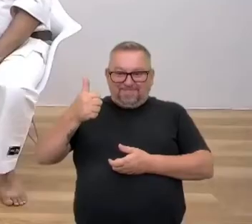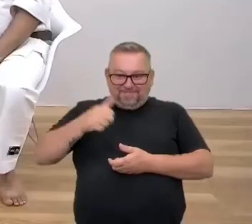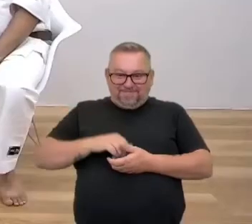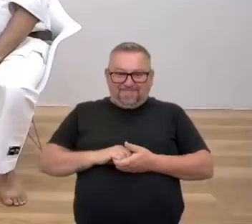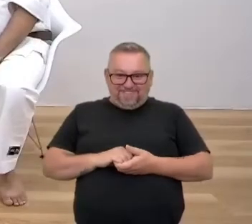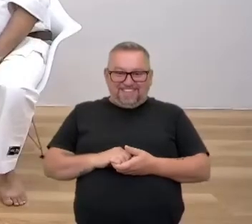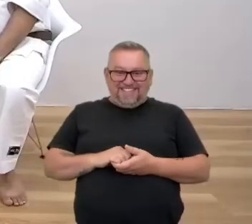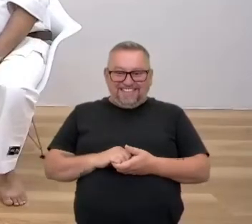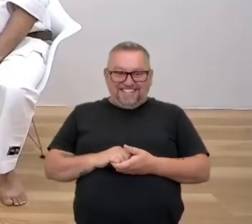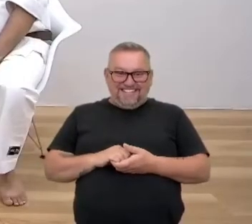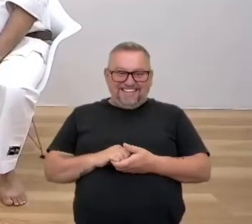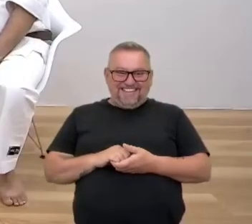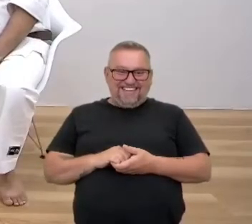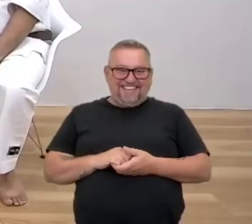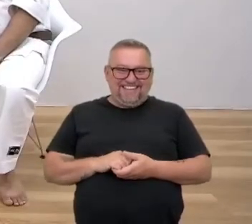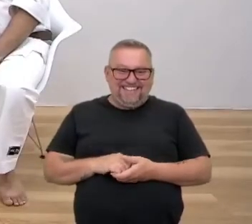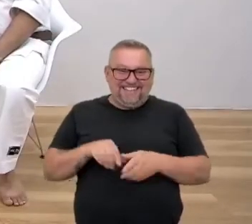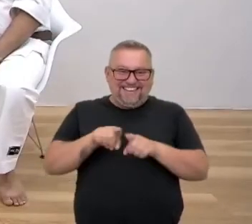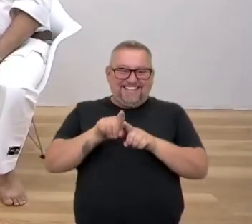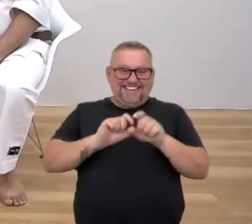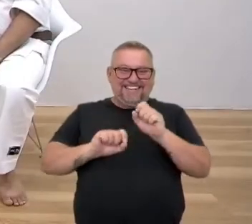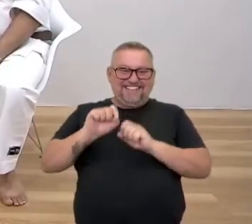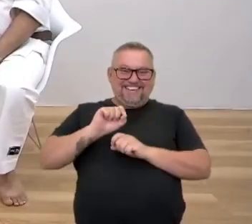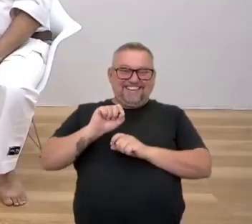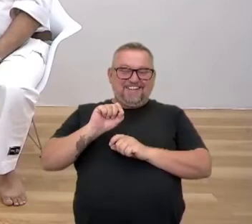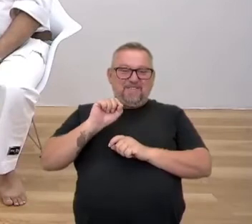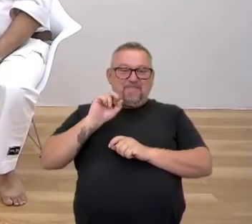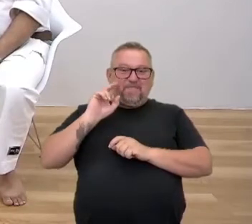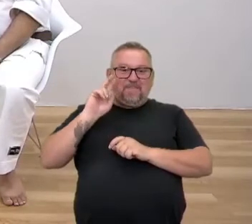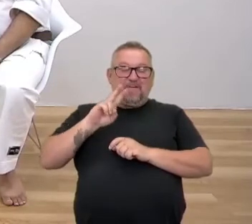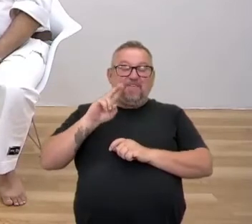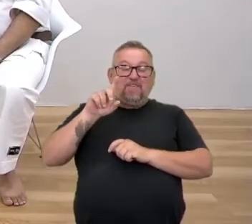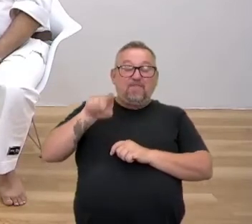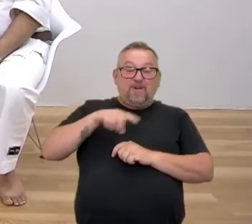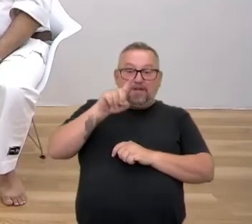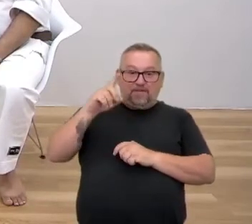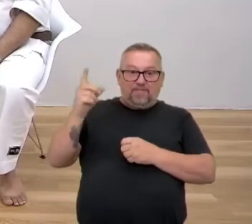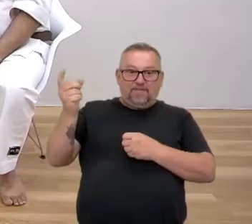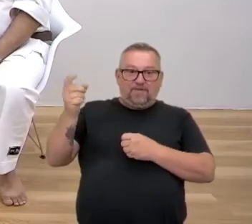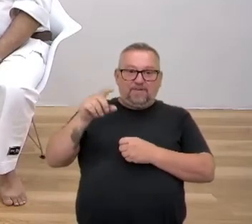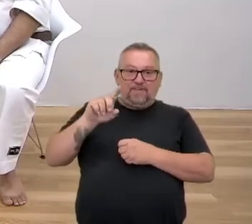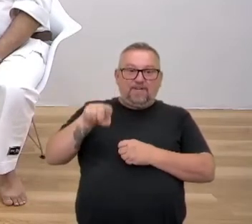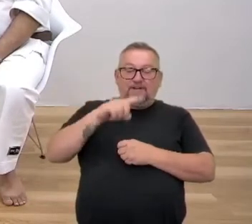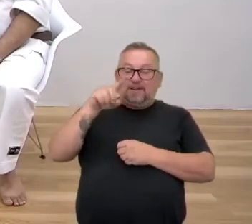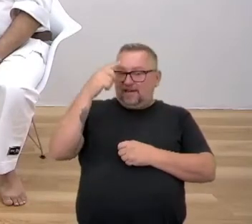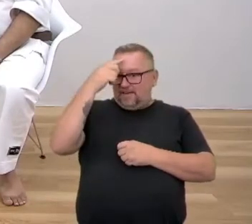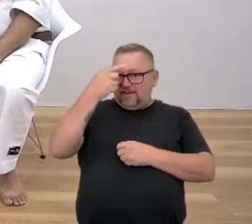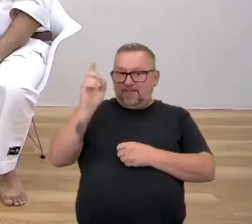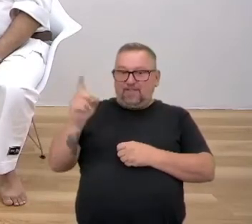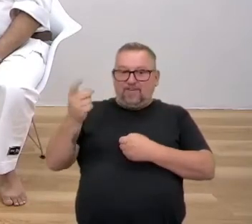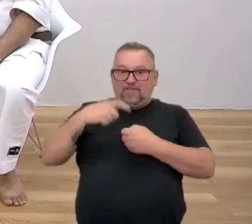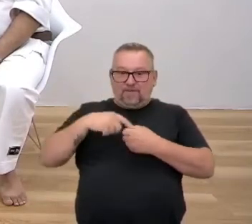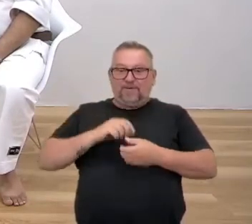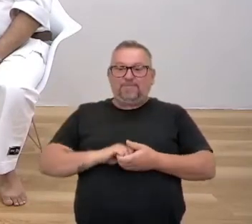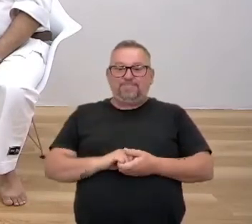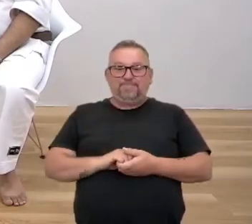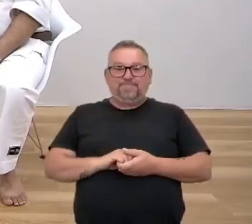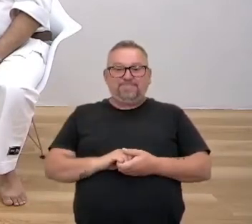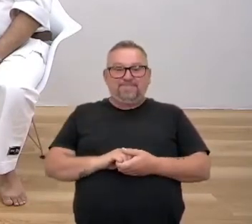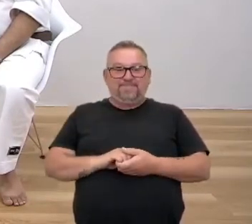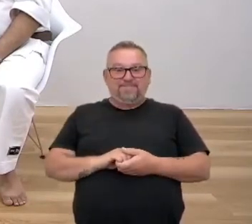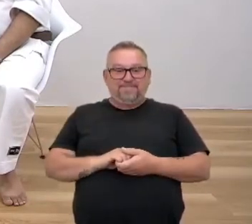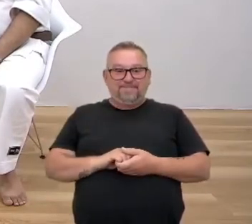Pode. Ok. Tá bom, então, ó, roda a vinheta em 10 minutinhos, ou 10 minutos. A gente volta agora com a coberta.